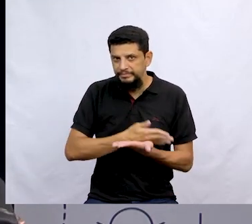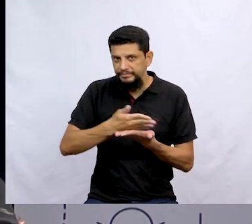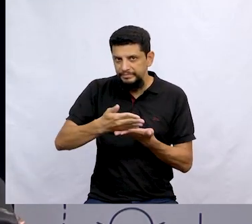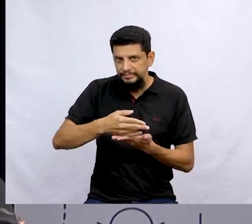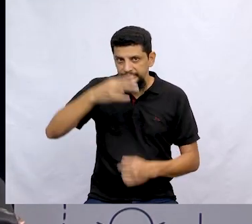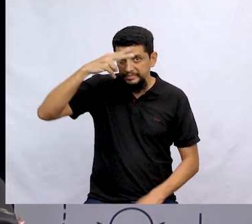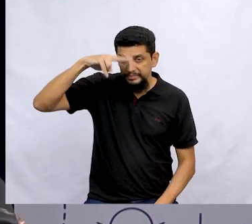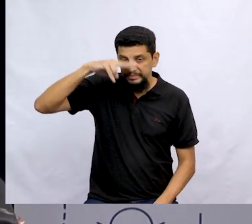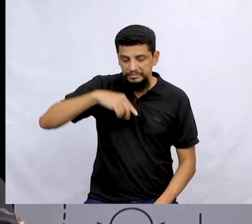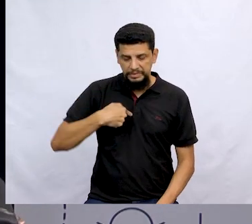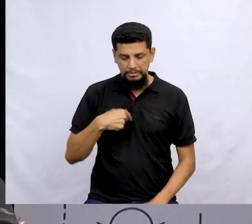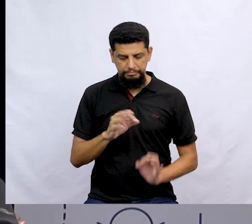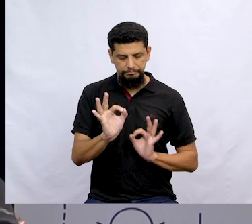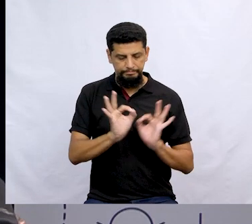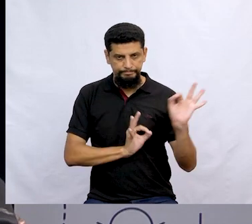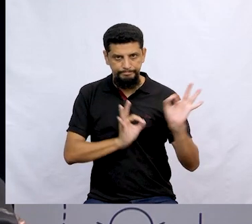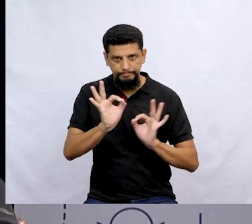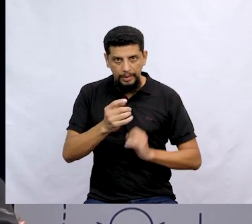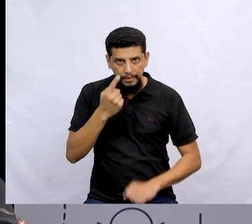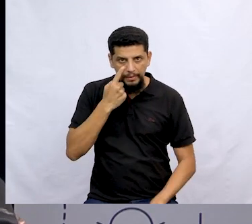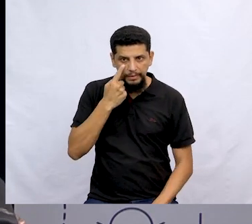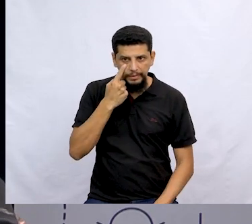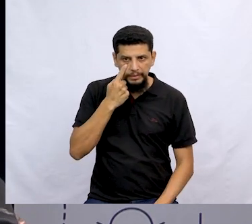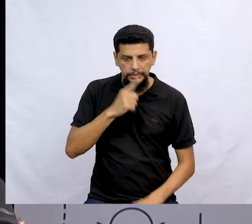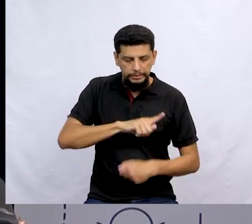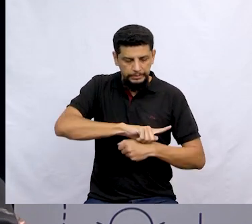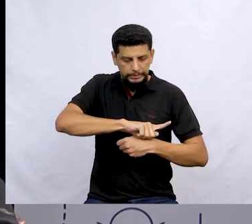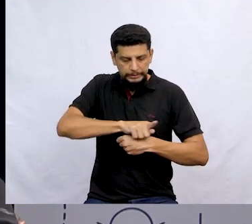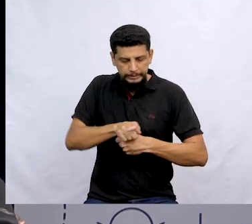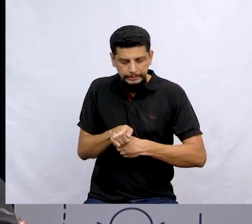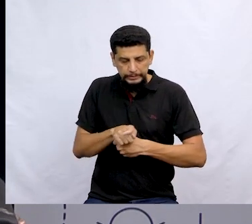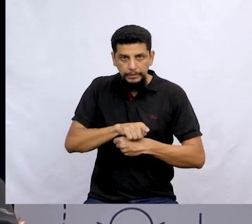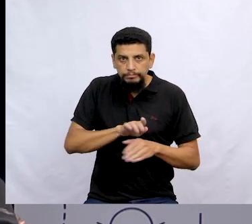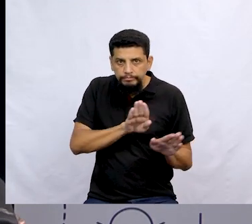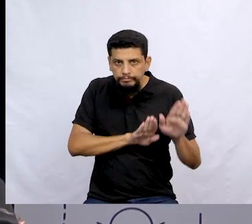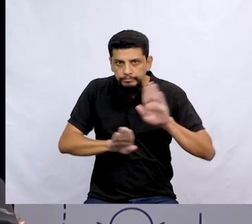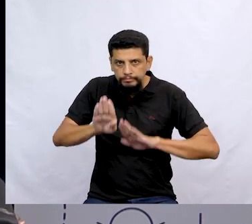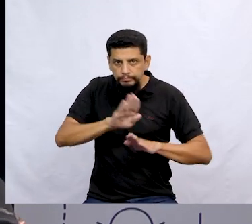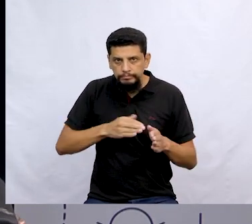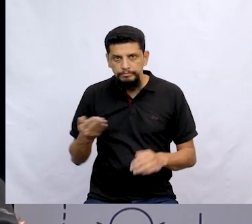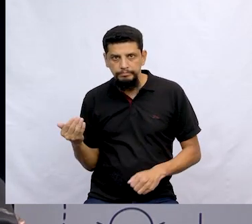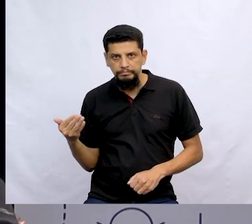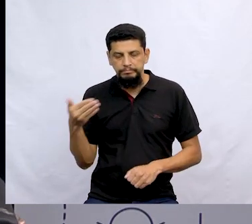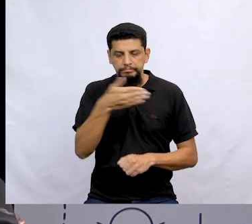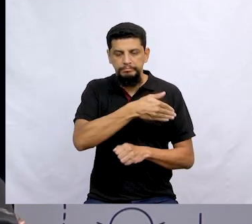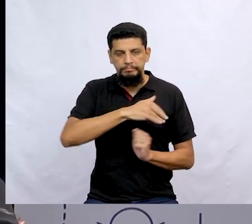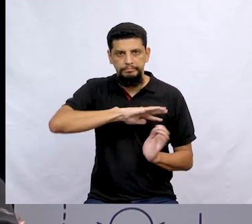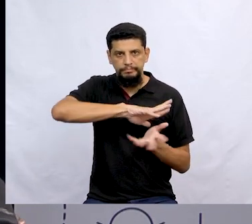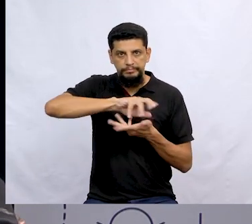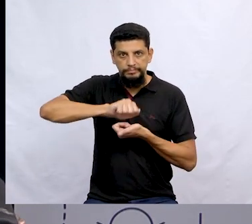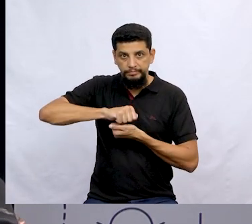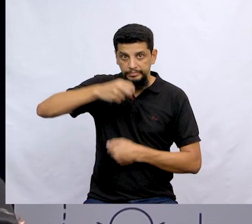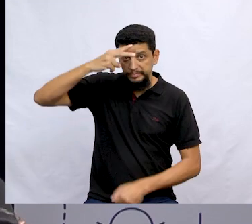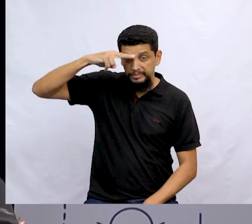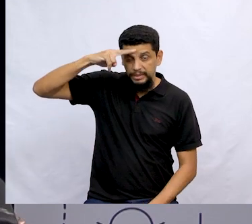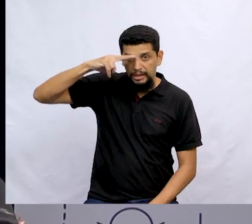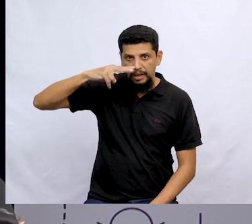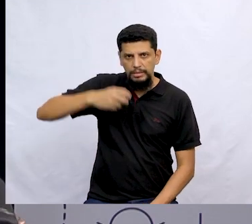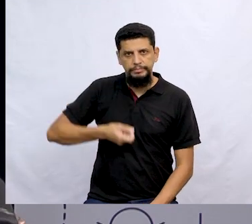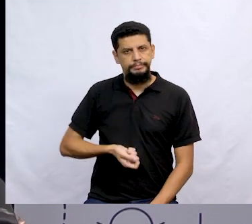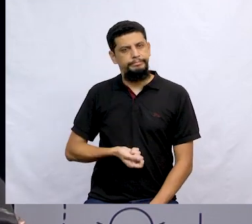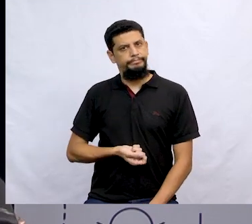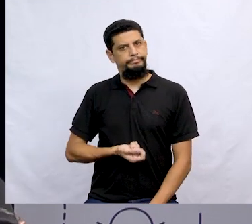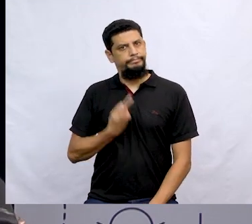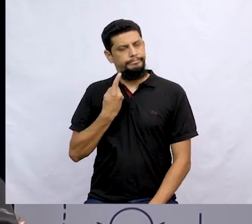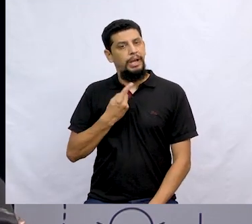Deixa eu me organizar aqui. Olha lá, pessoal. Está apontando. Vocês estão preparados para a gente ir para o mundo das histórias? Ah, mas